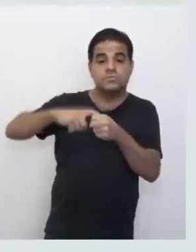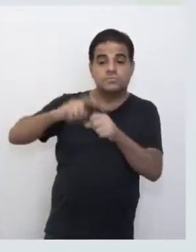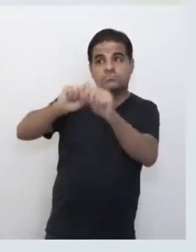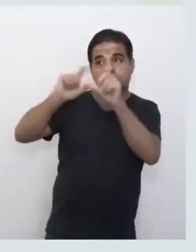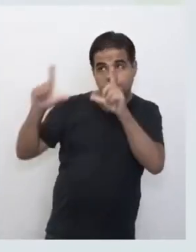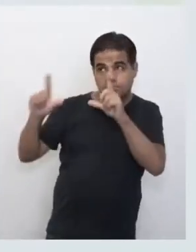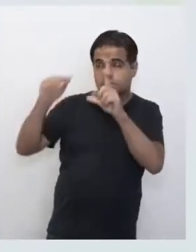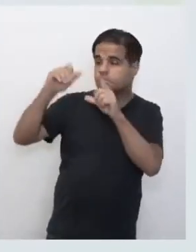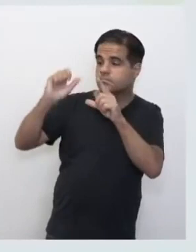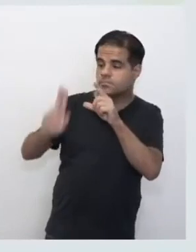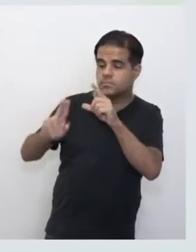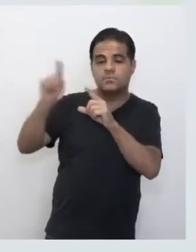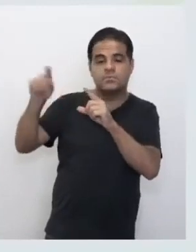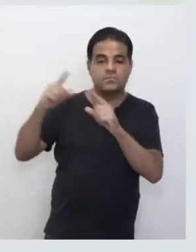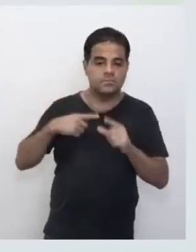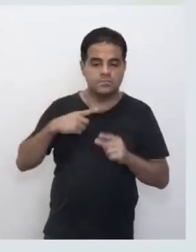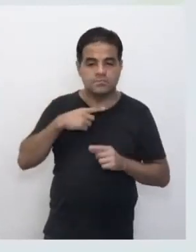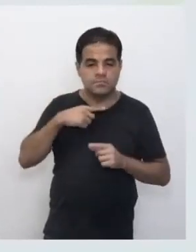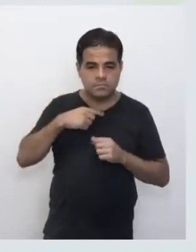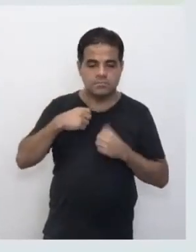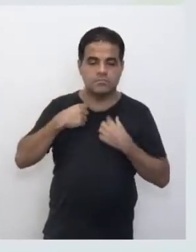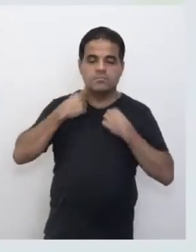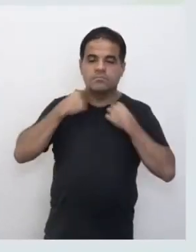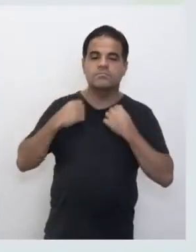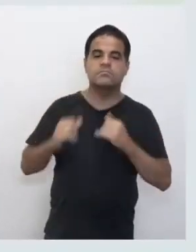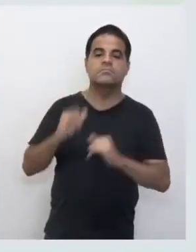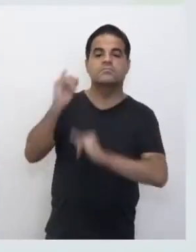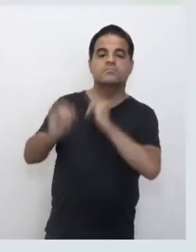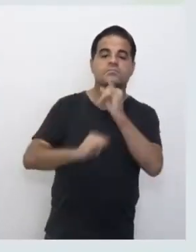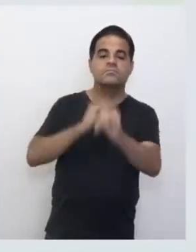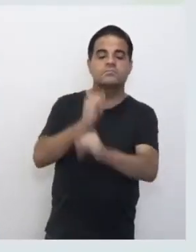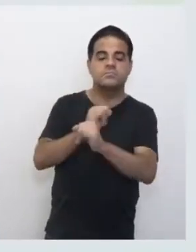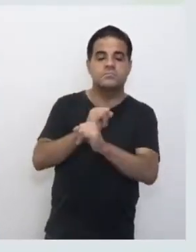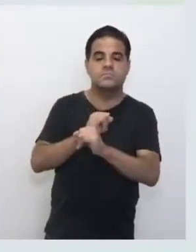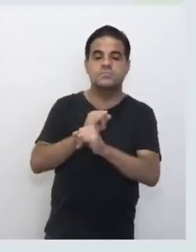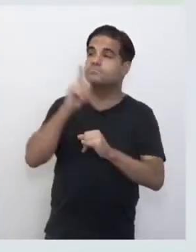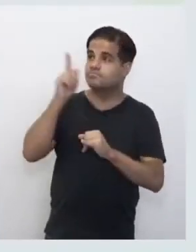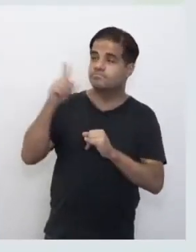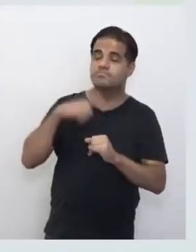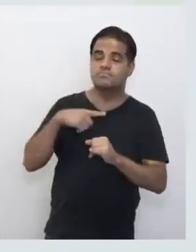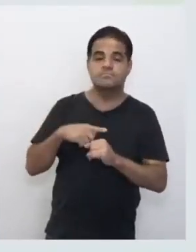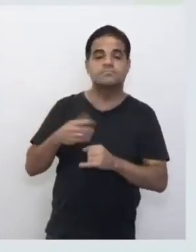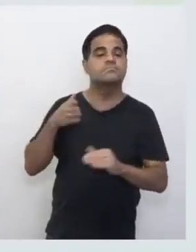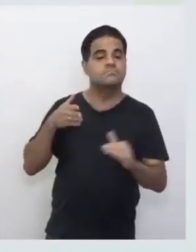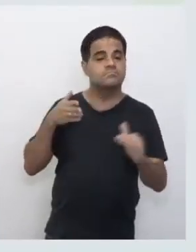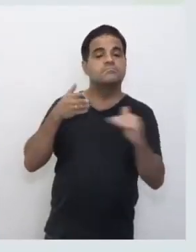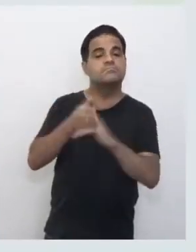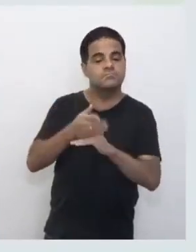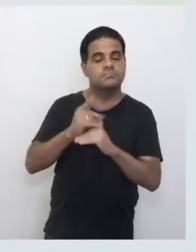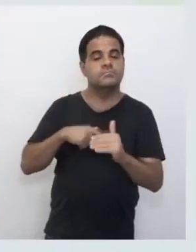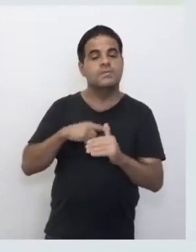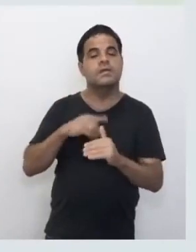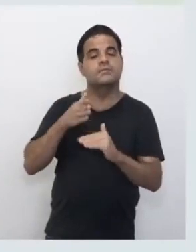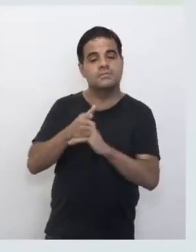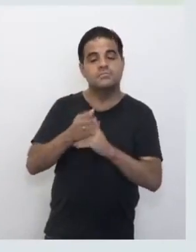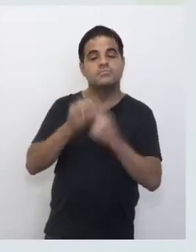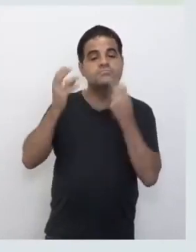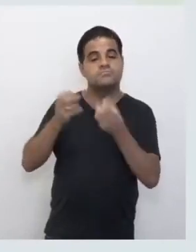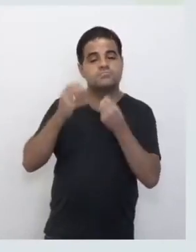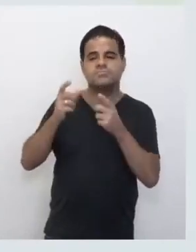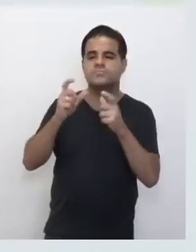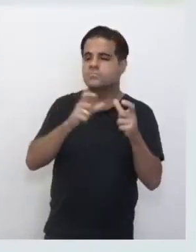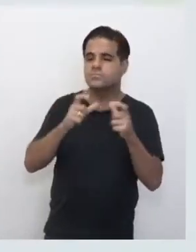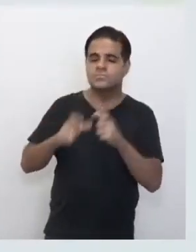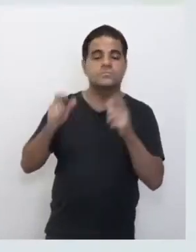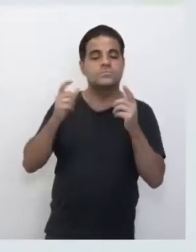menuzinho, aqui você também tem o site do centro de mídias, que você, entrando aqui, você vai ter acesso também aos horários